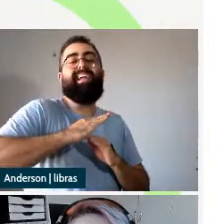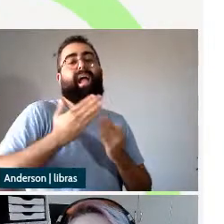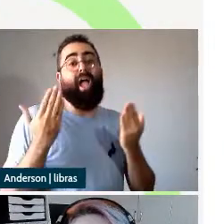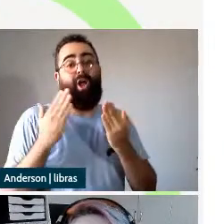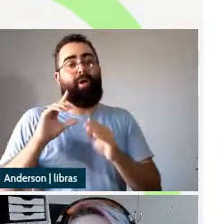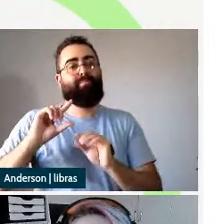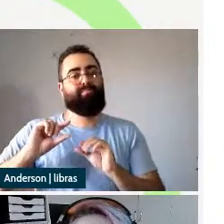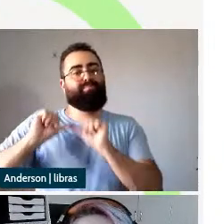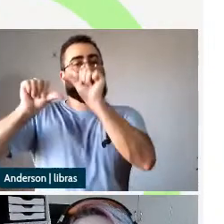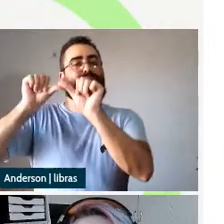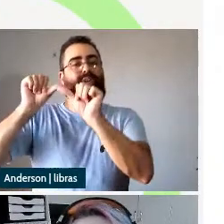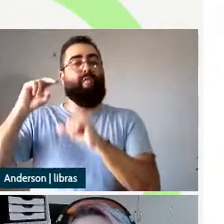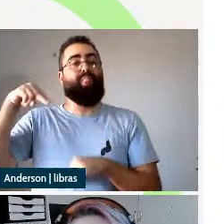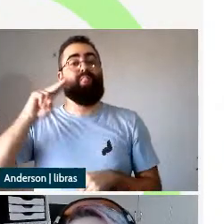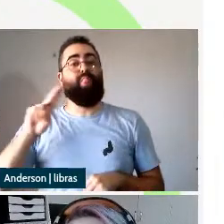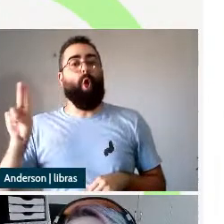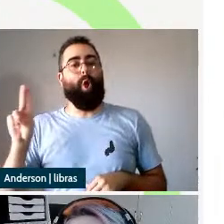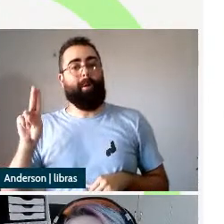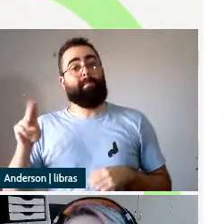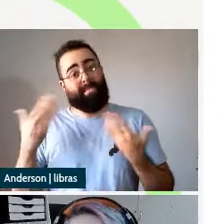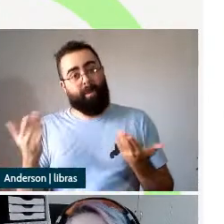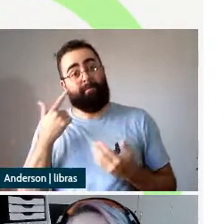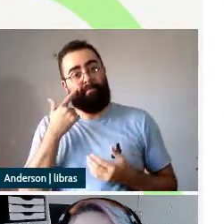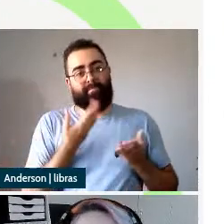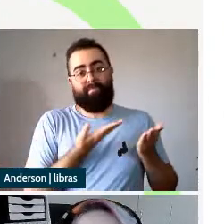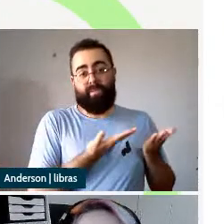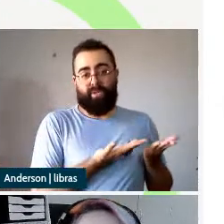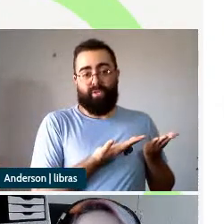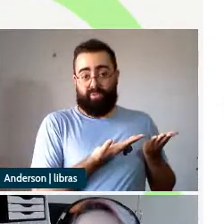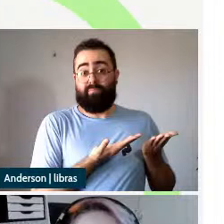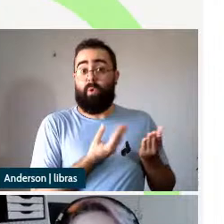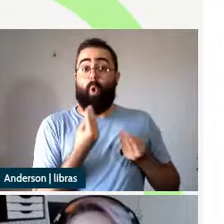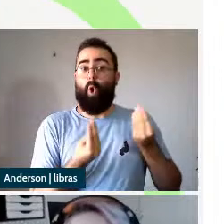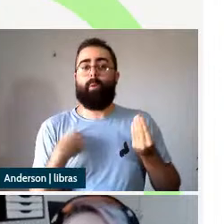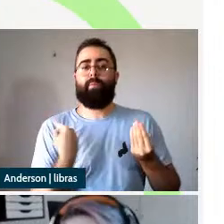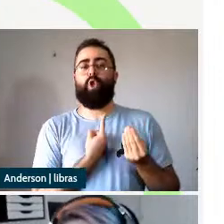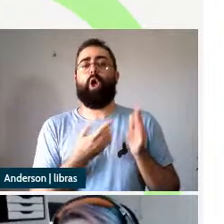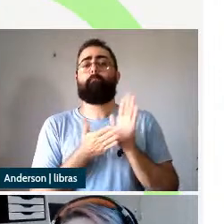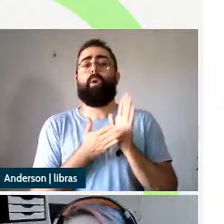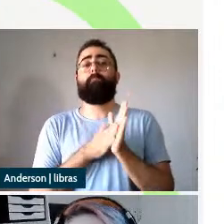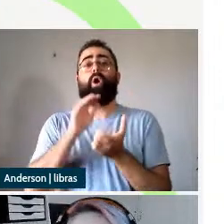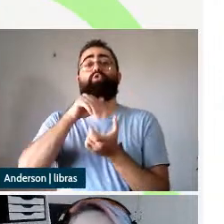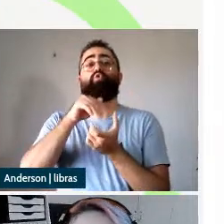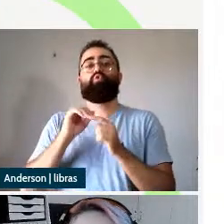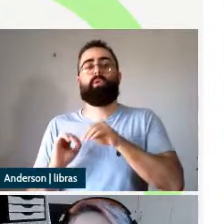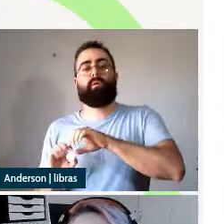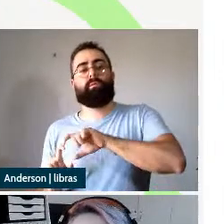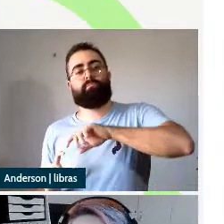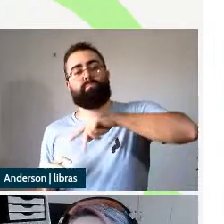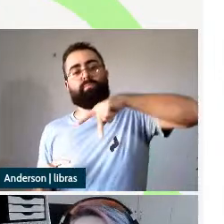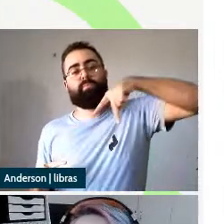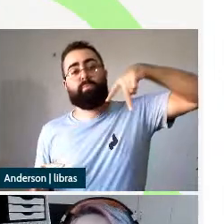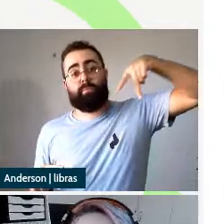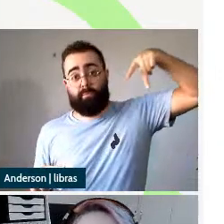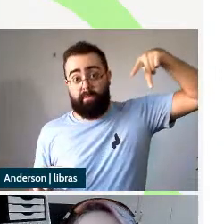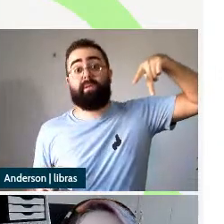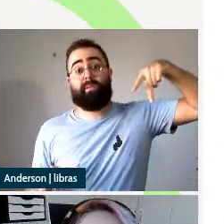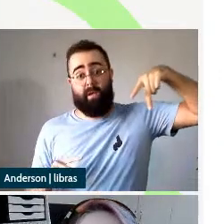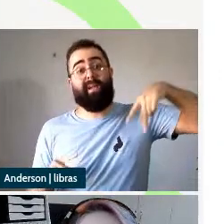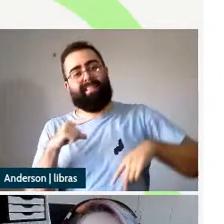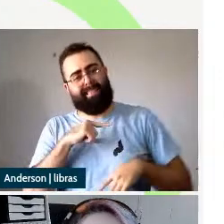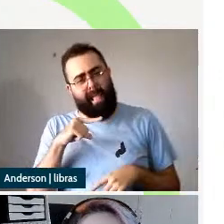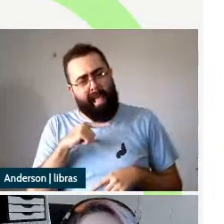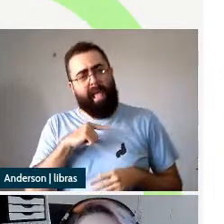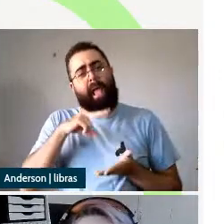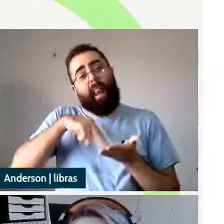estrutura da eventiva segundo a nossa proposta ela tem aí uma leitura de evento um licenciamento de agente e